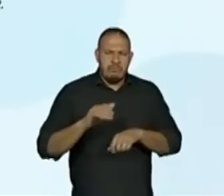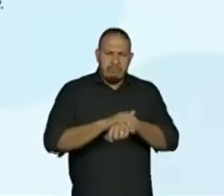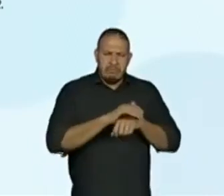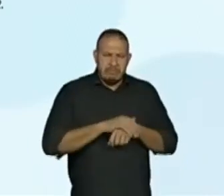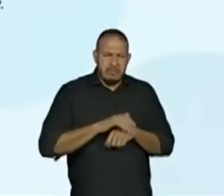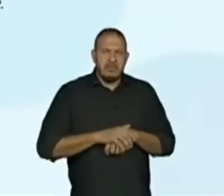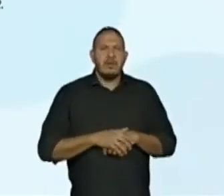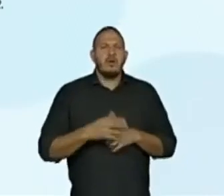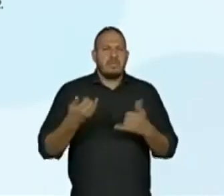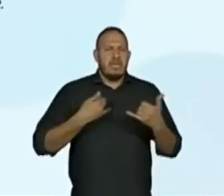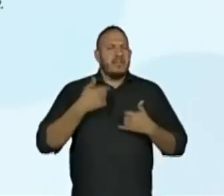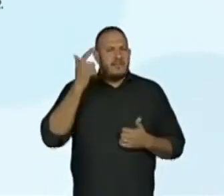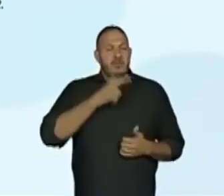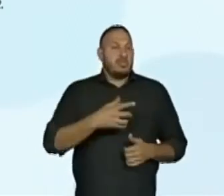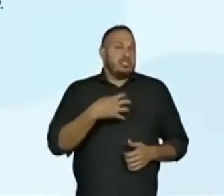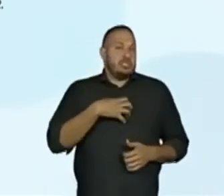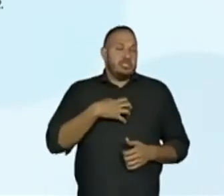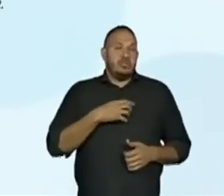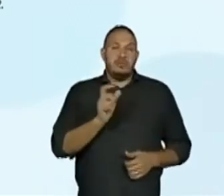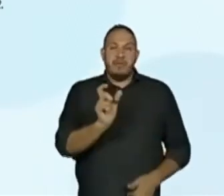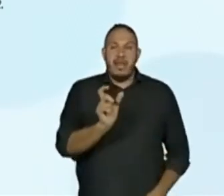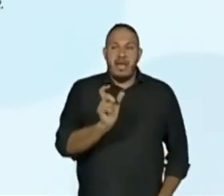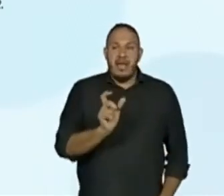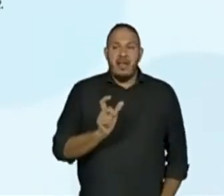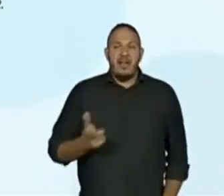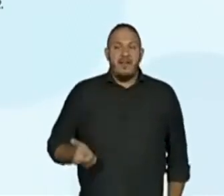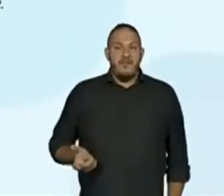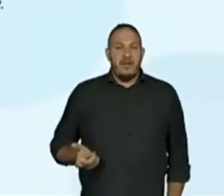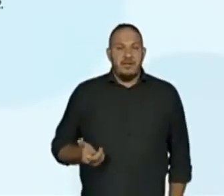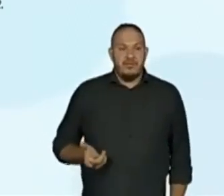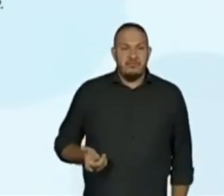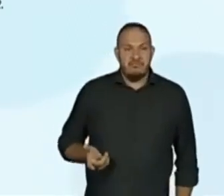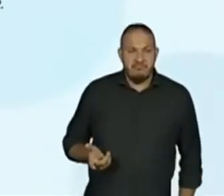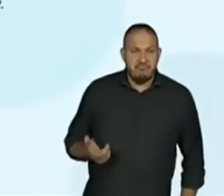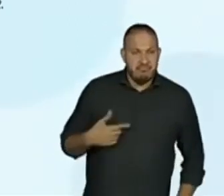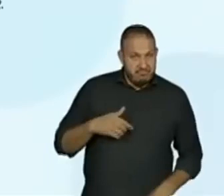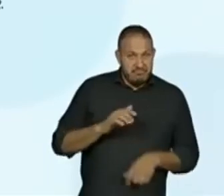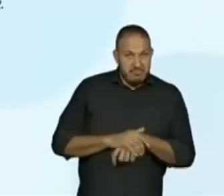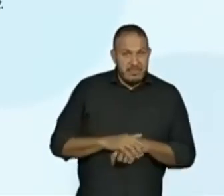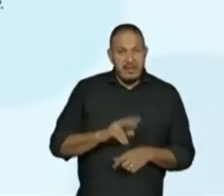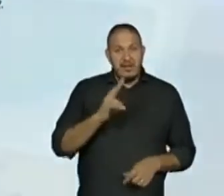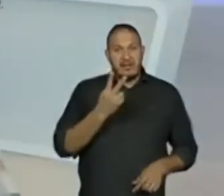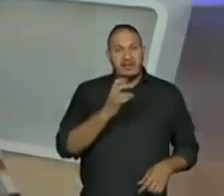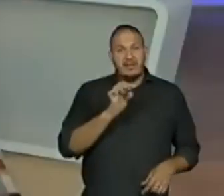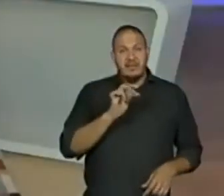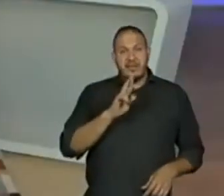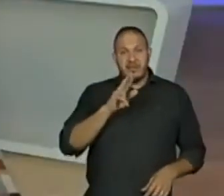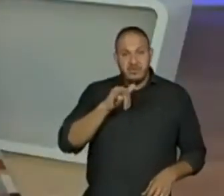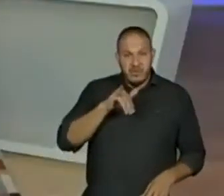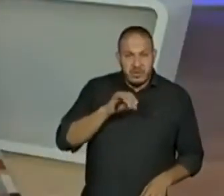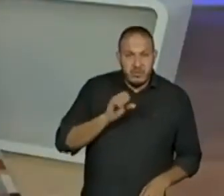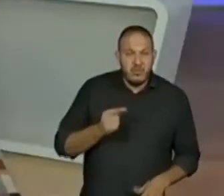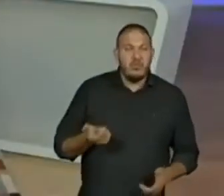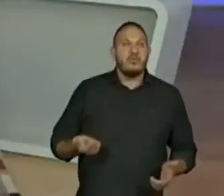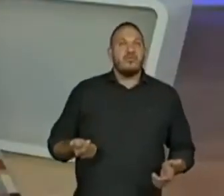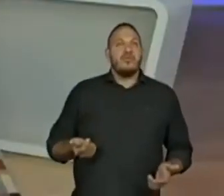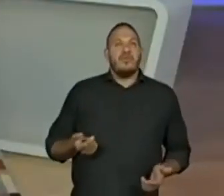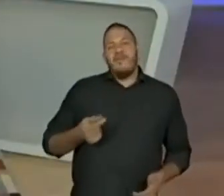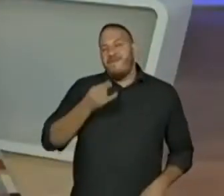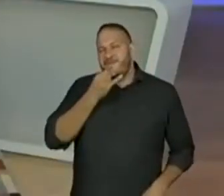de sentido dessa palavra pelo que a gente leu? O que são heterônimos? Ó, o pessoal colocou, pseudônimos.